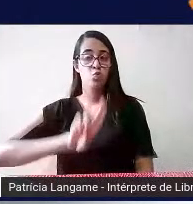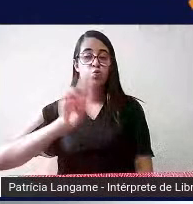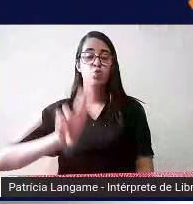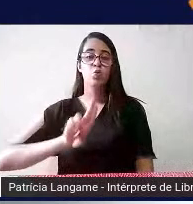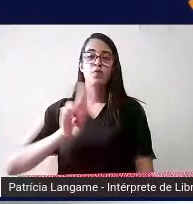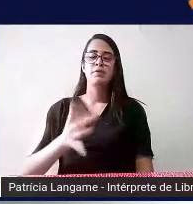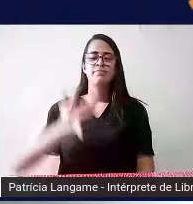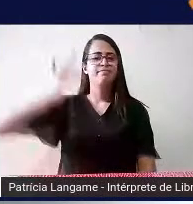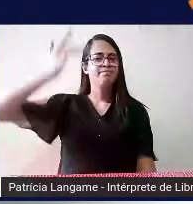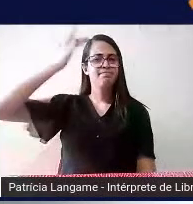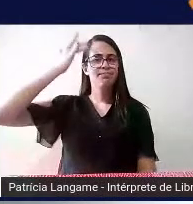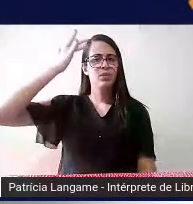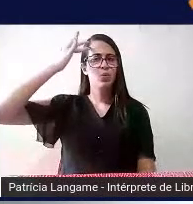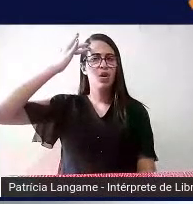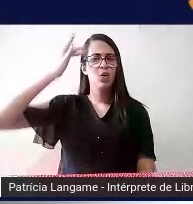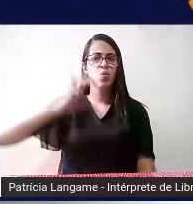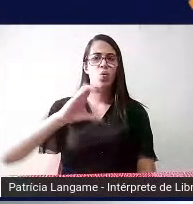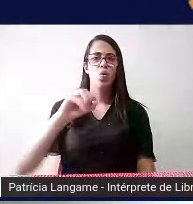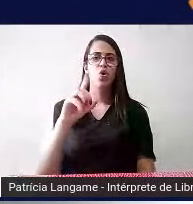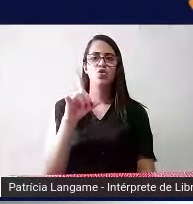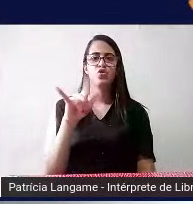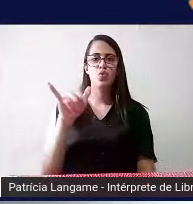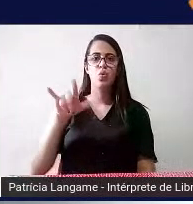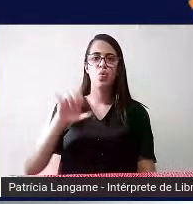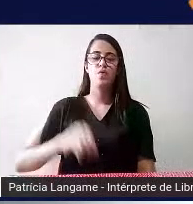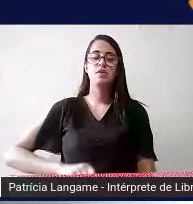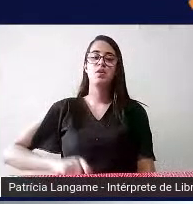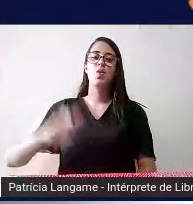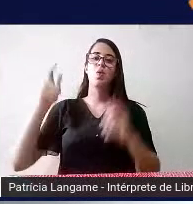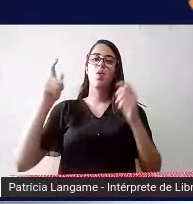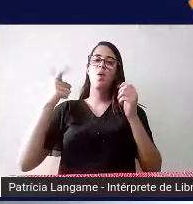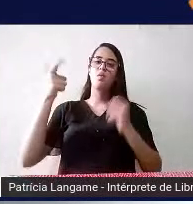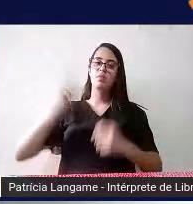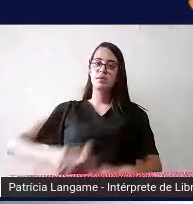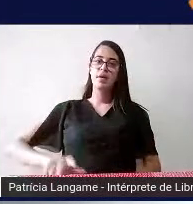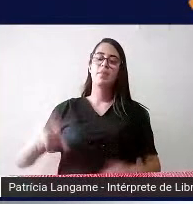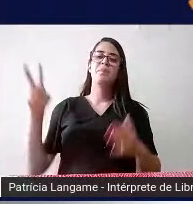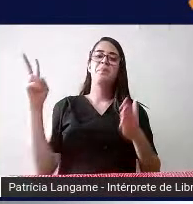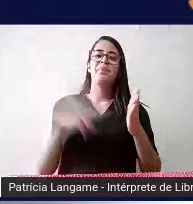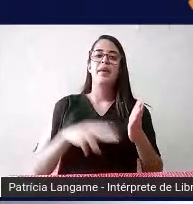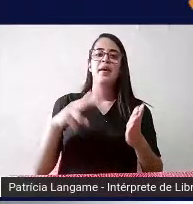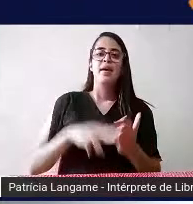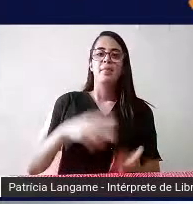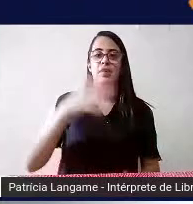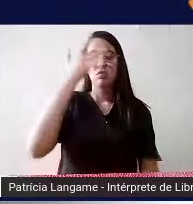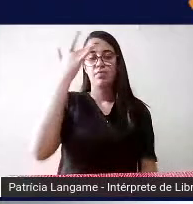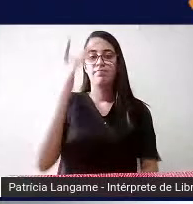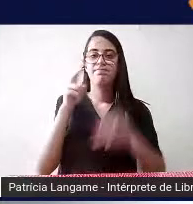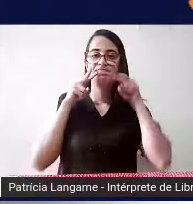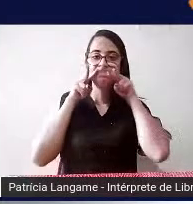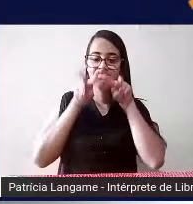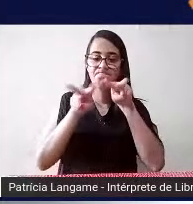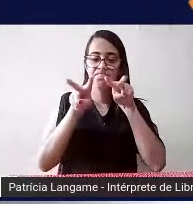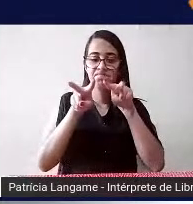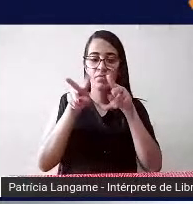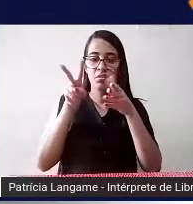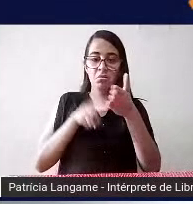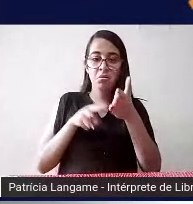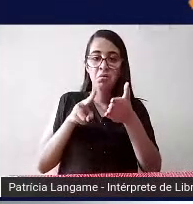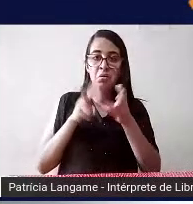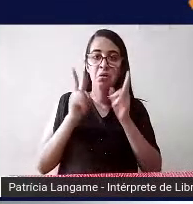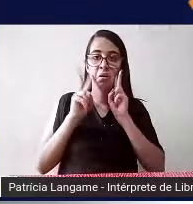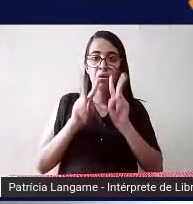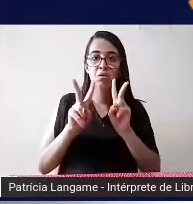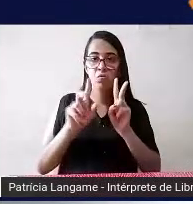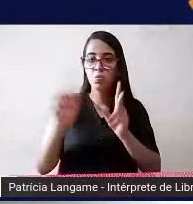decorando esse código e aí você consegue ler nós as pessoas videntes elas leem o braile com os olhos e não com o